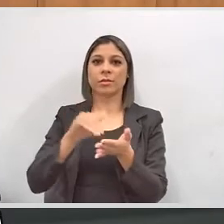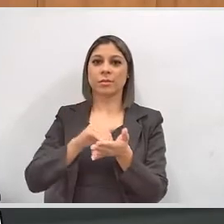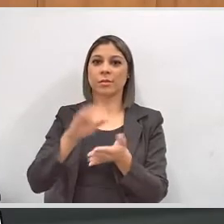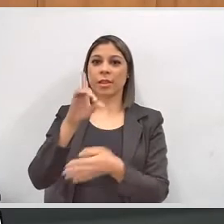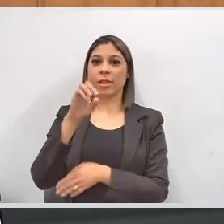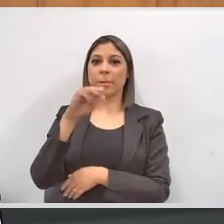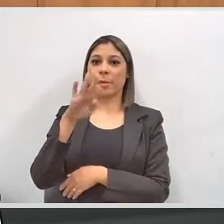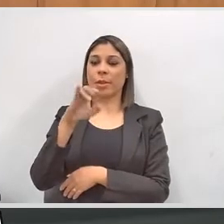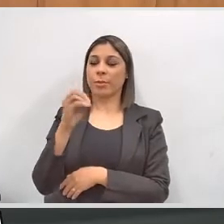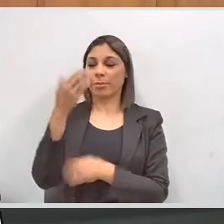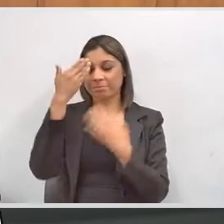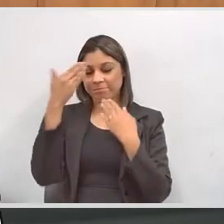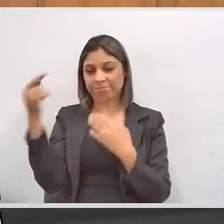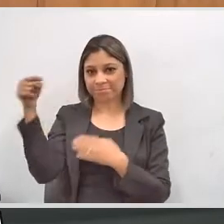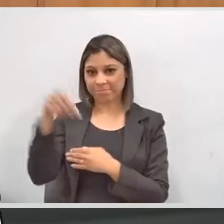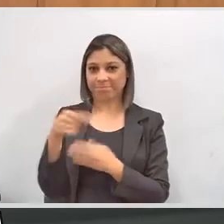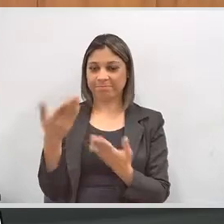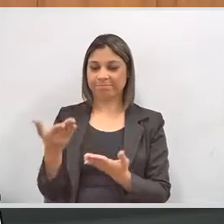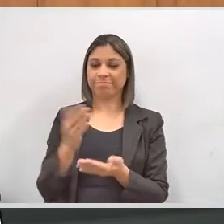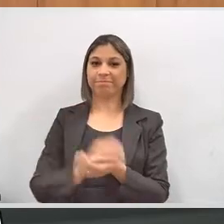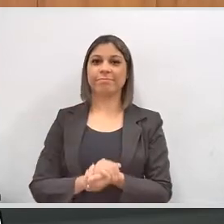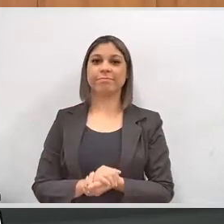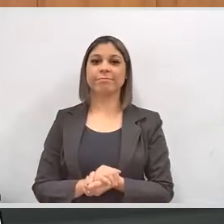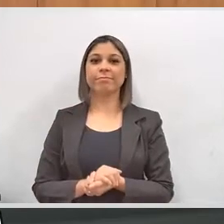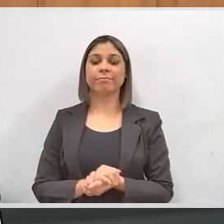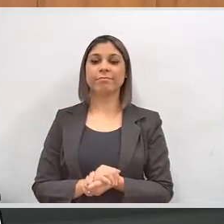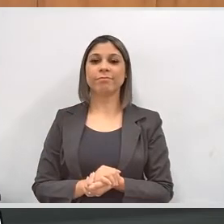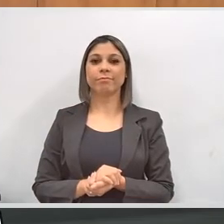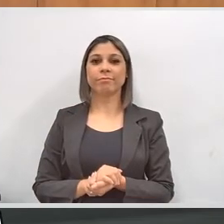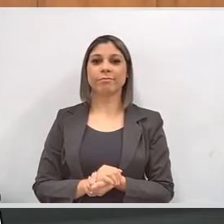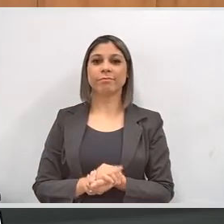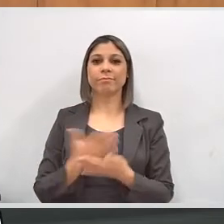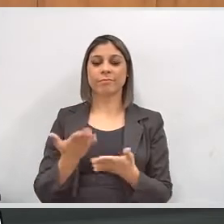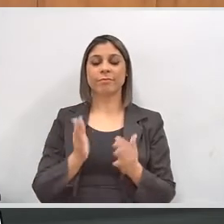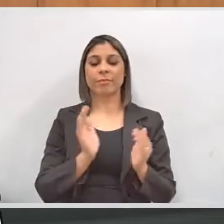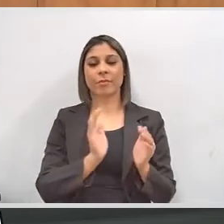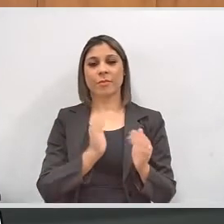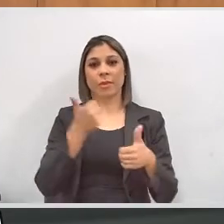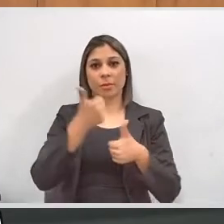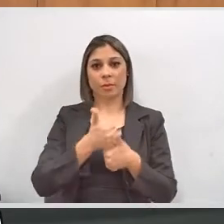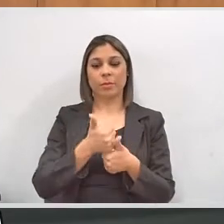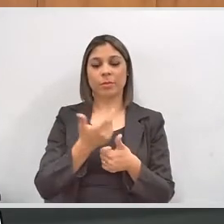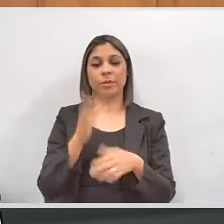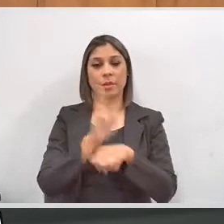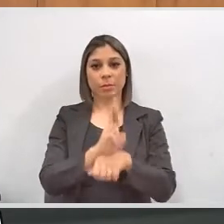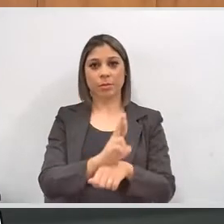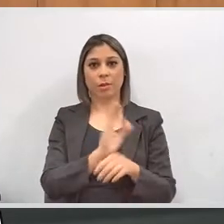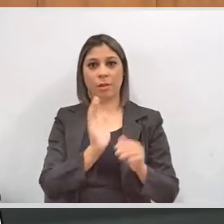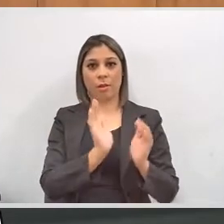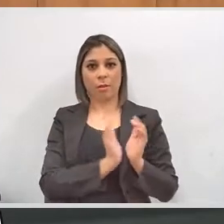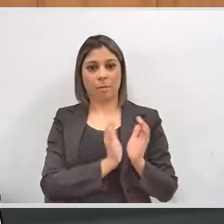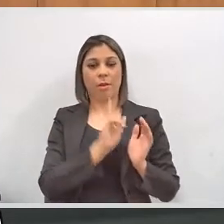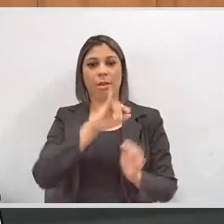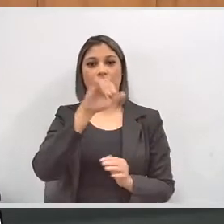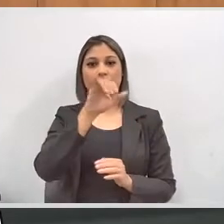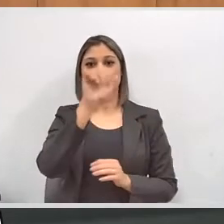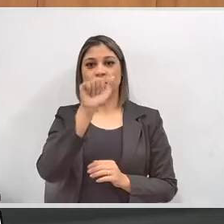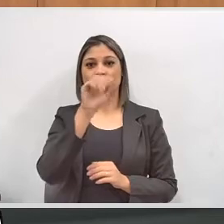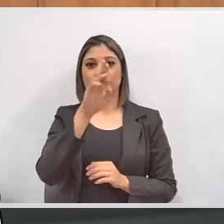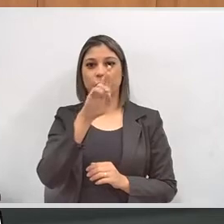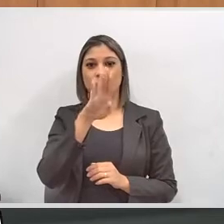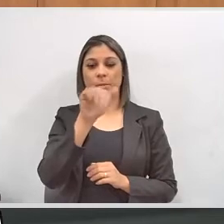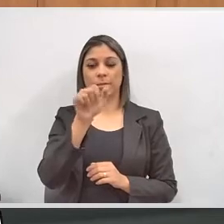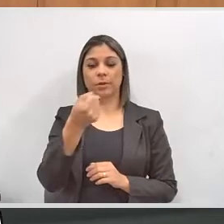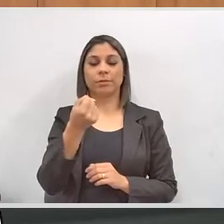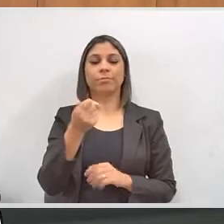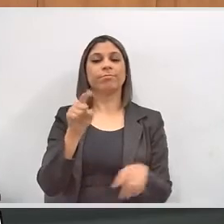da Agricultura, Demetrio. Obrigado por estarem conosco aqui. Pelas rapazes, Jarbas Feld, Nédio Barros. Eu também